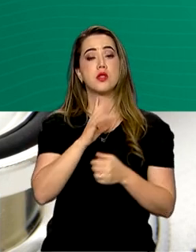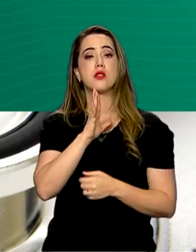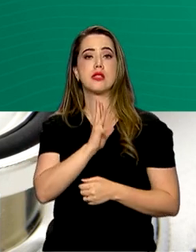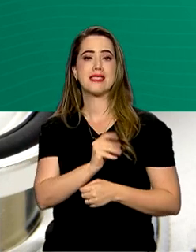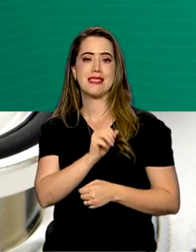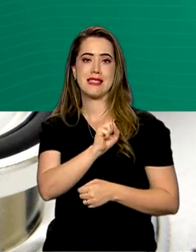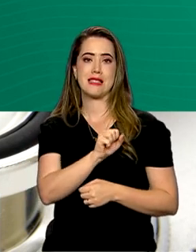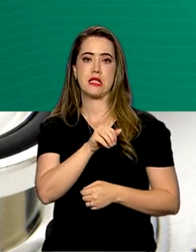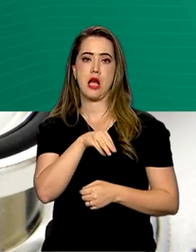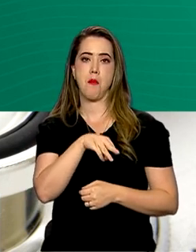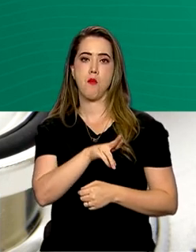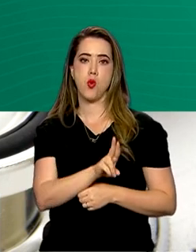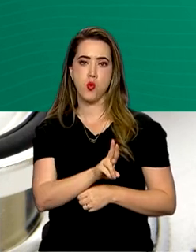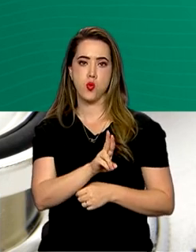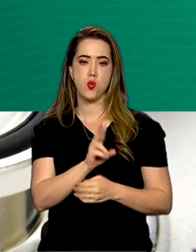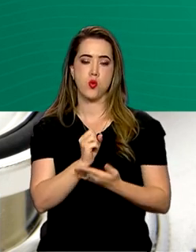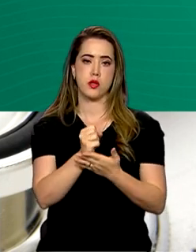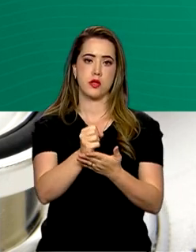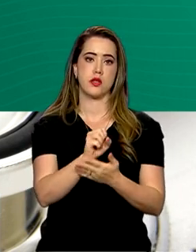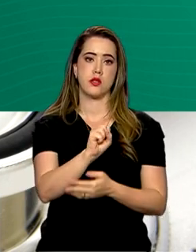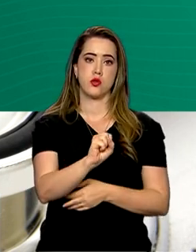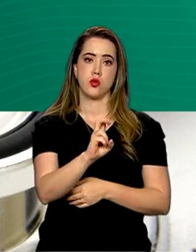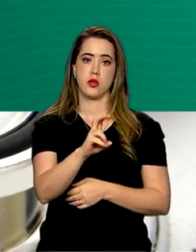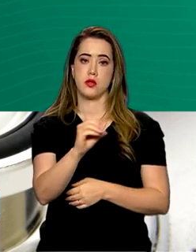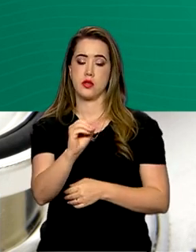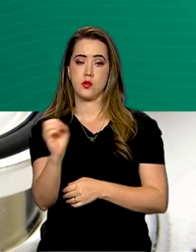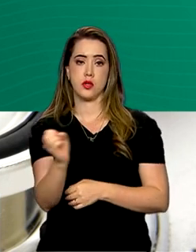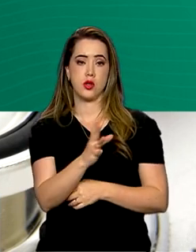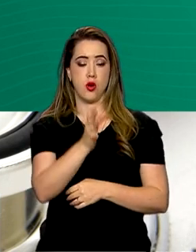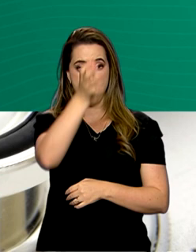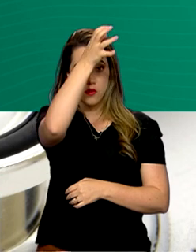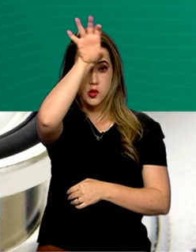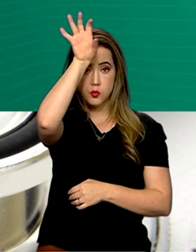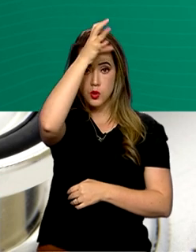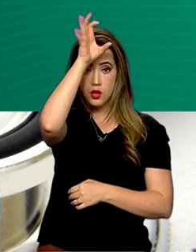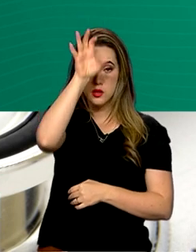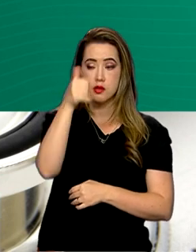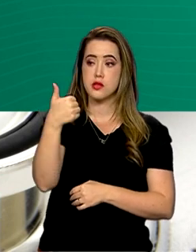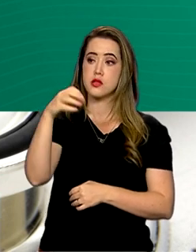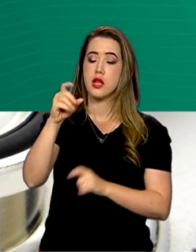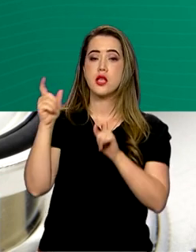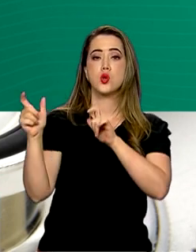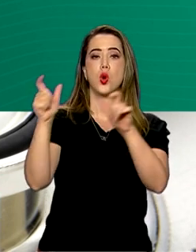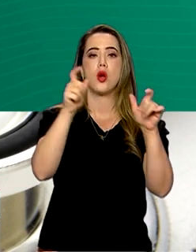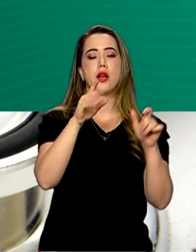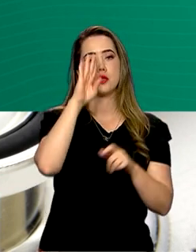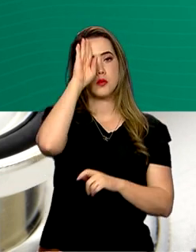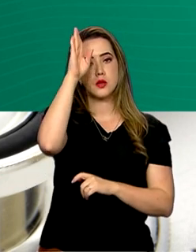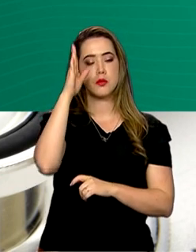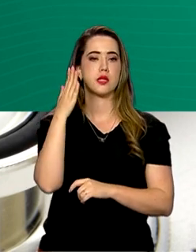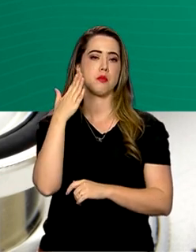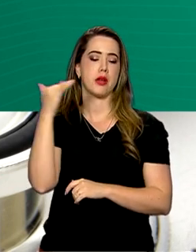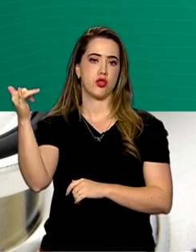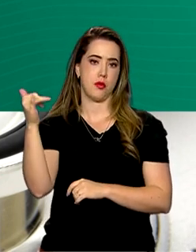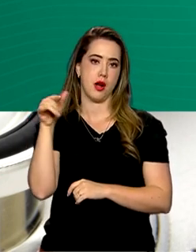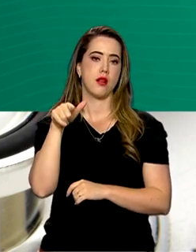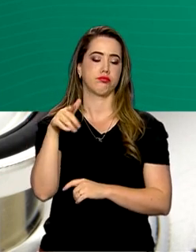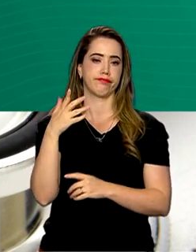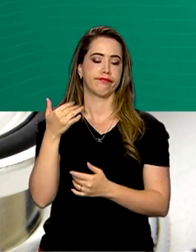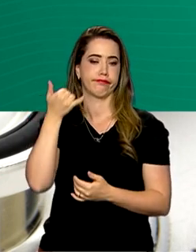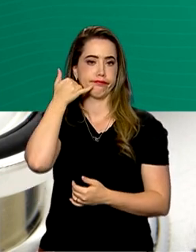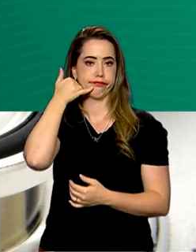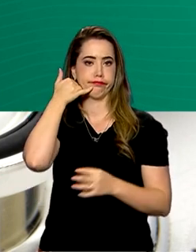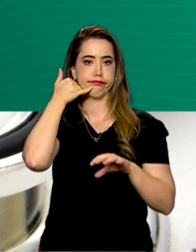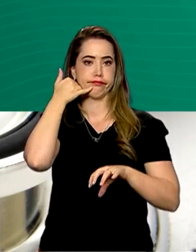850 novas ambulâncias e de 10 centrais. O novo parque também contempla a construção de 45 centros